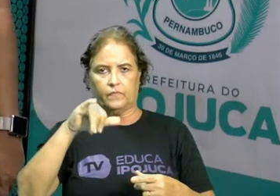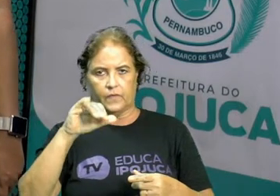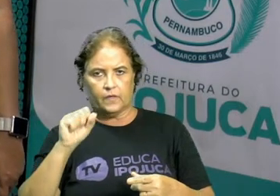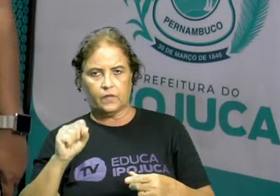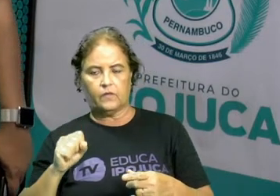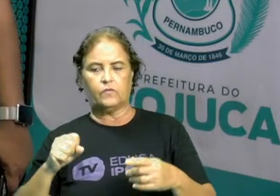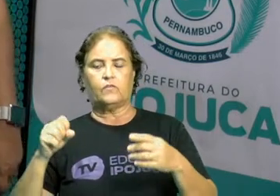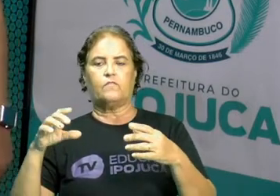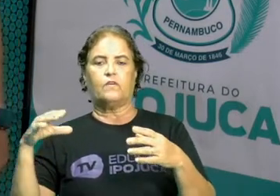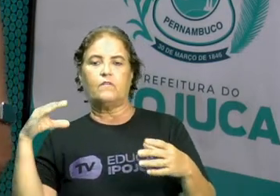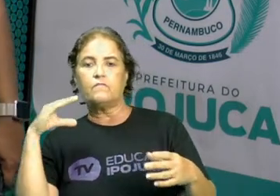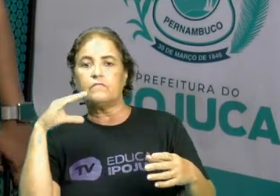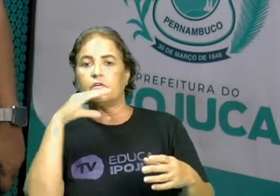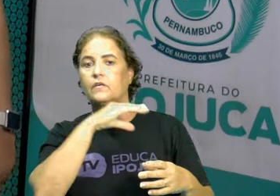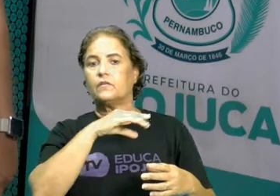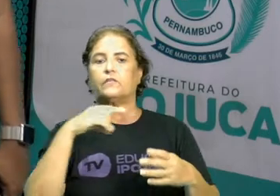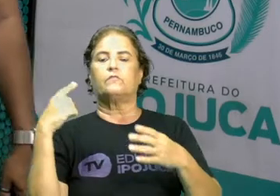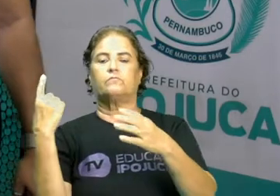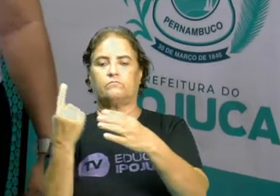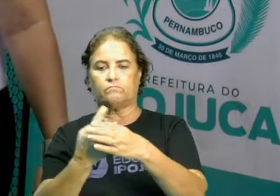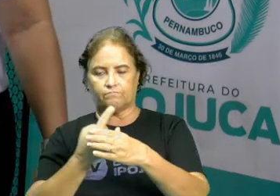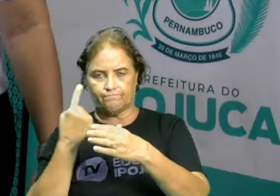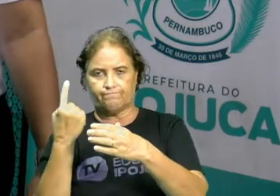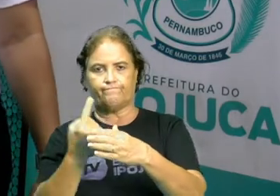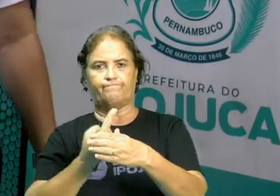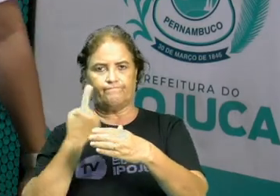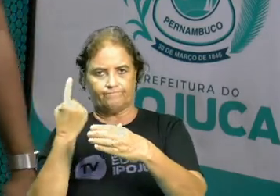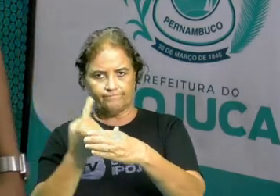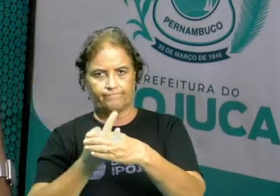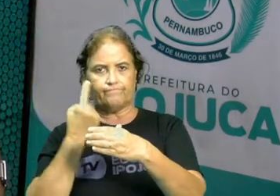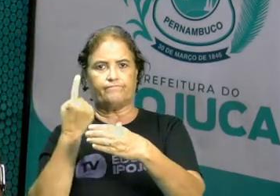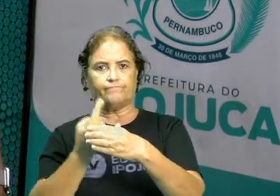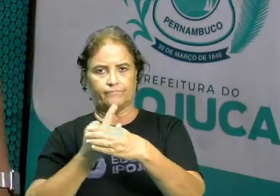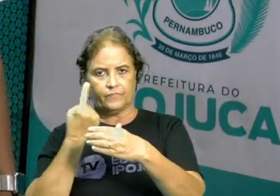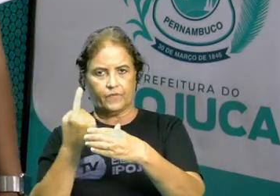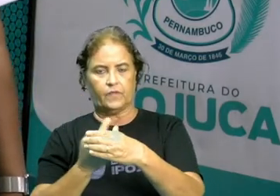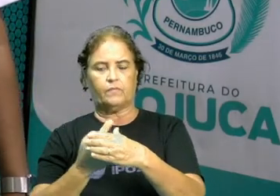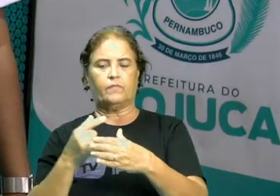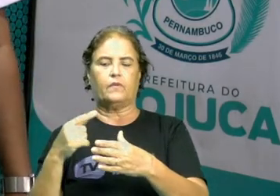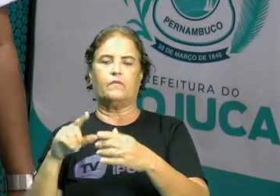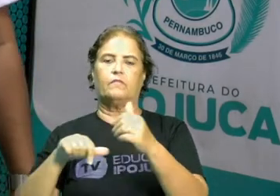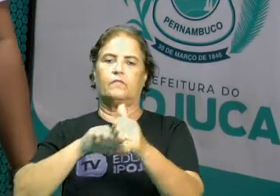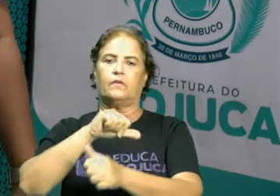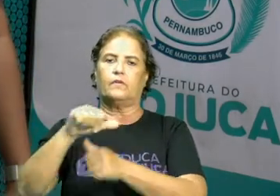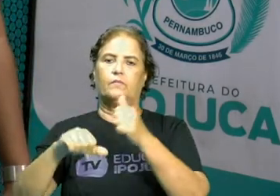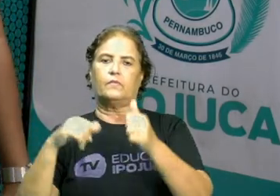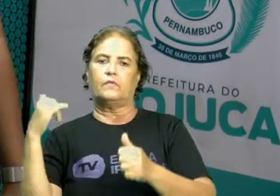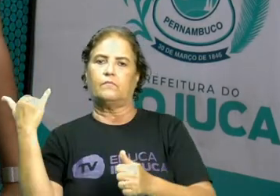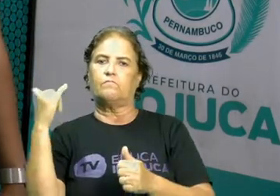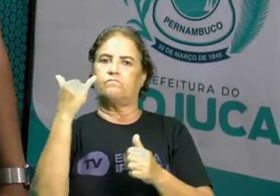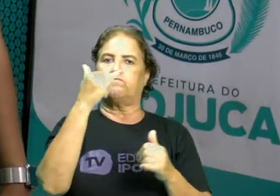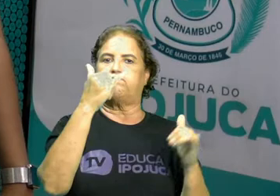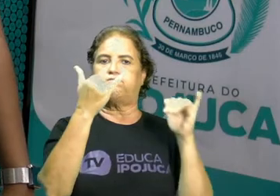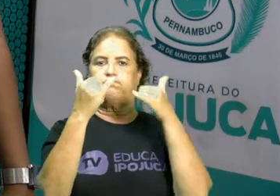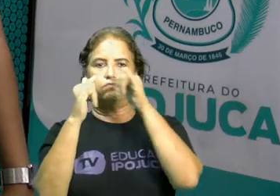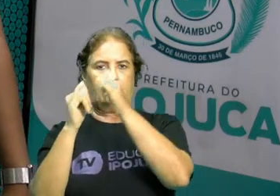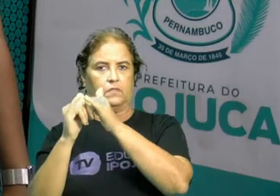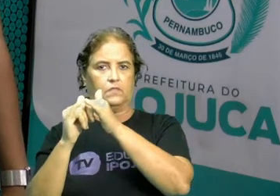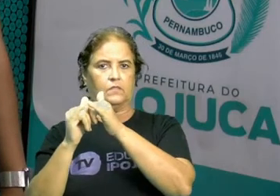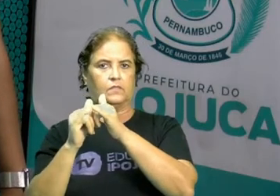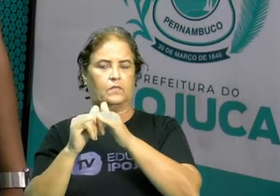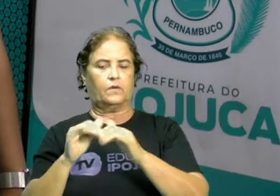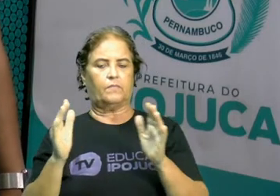turbina. E vai gerar, então, energia elétrica. Então, só para